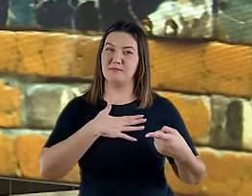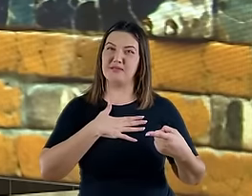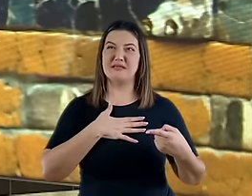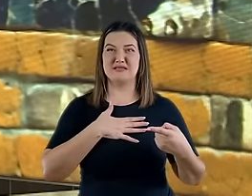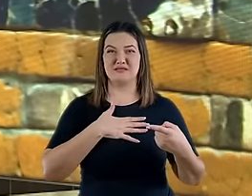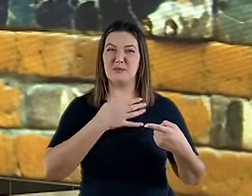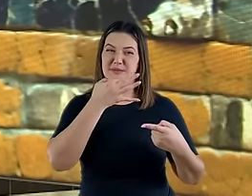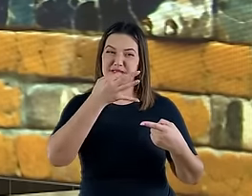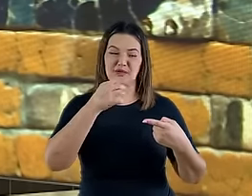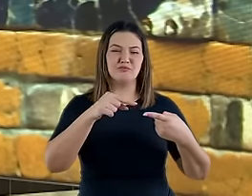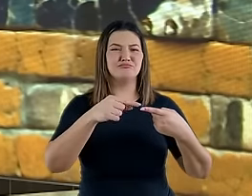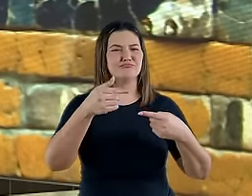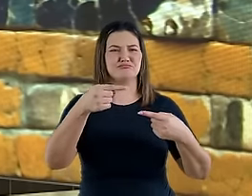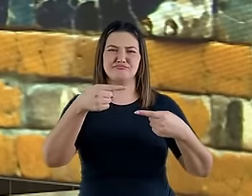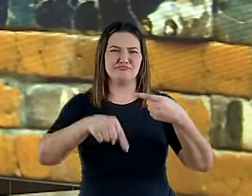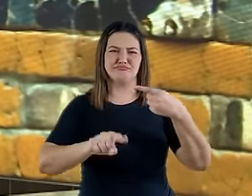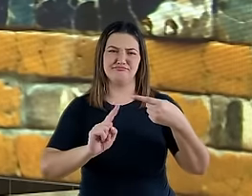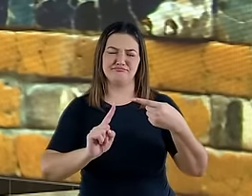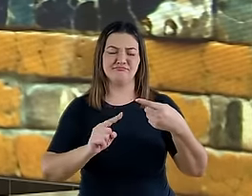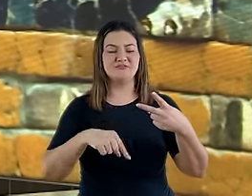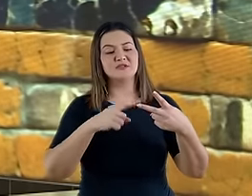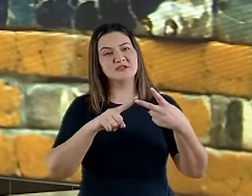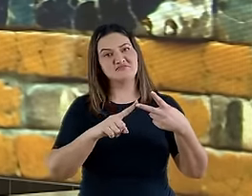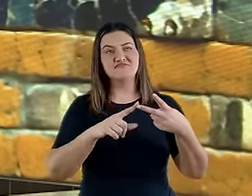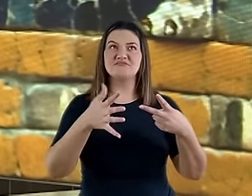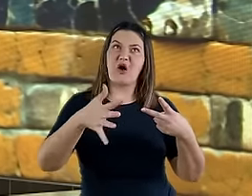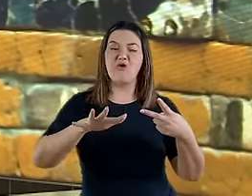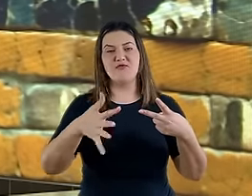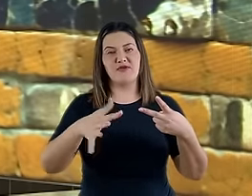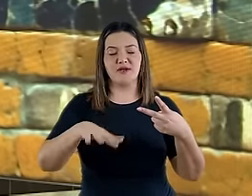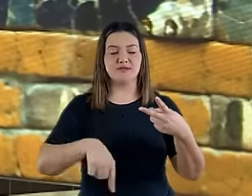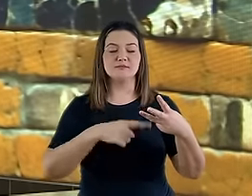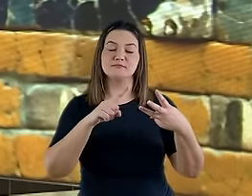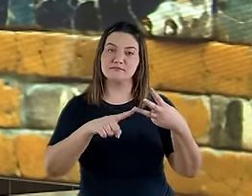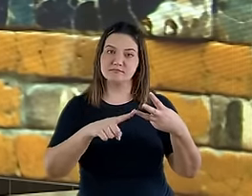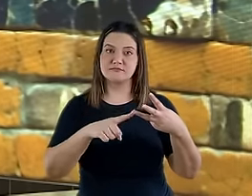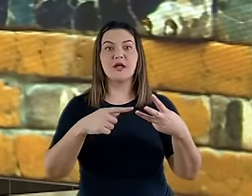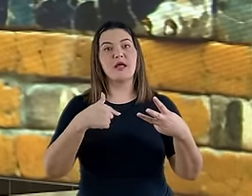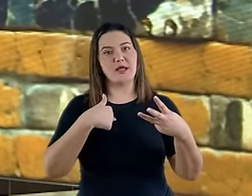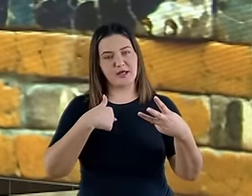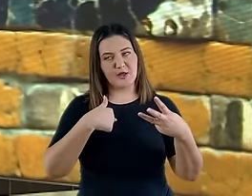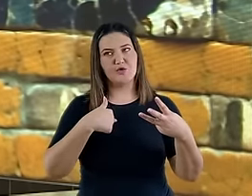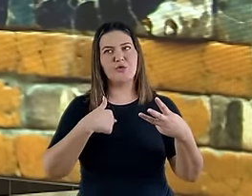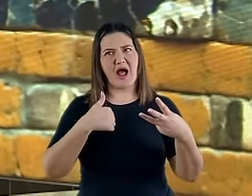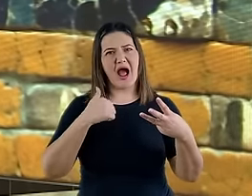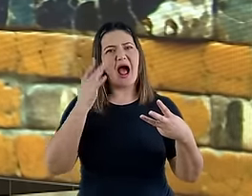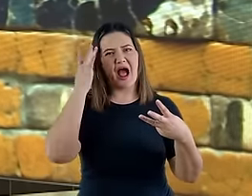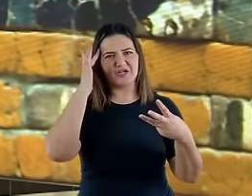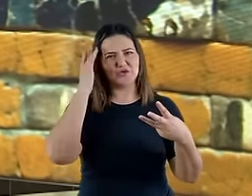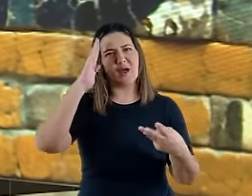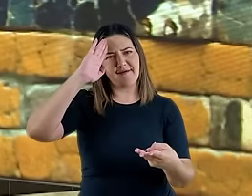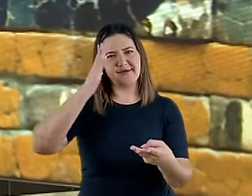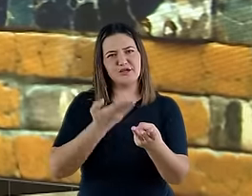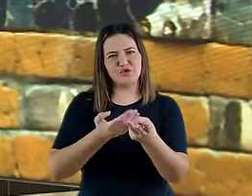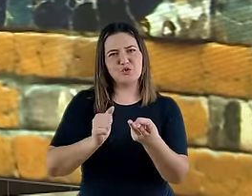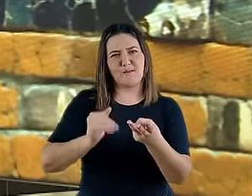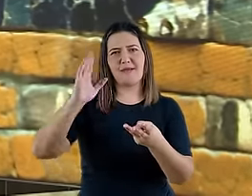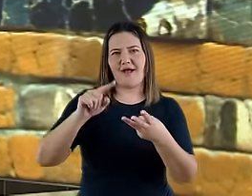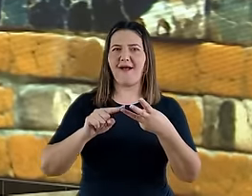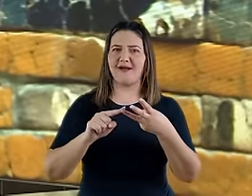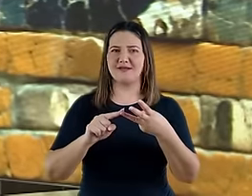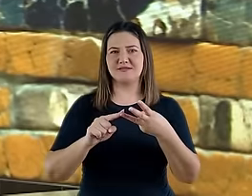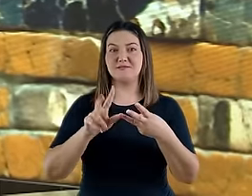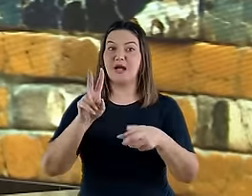menos possível. A segunda é provável. E a terceira é aquela que mais me convence, ainda que